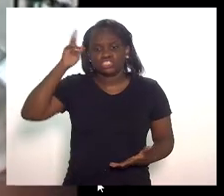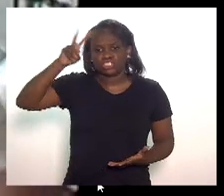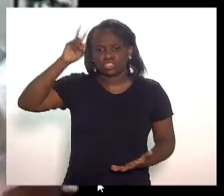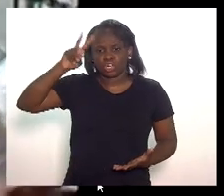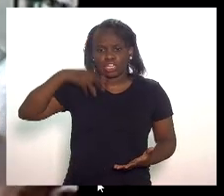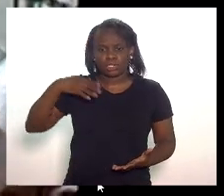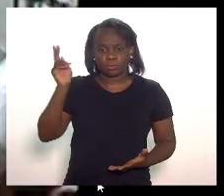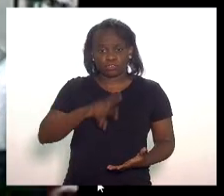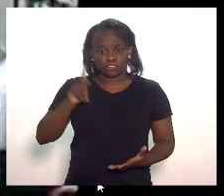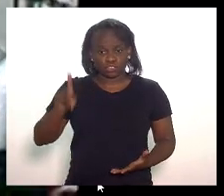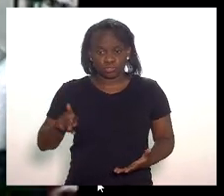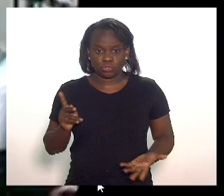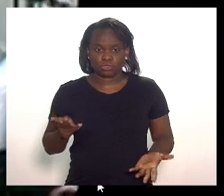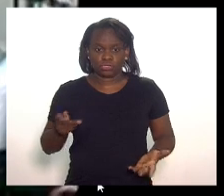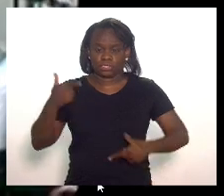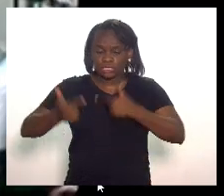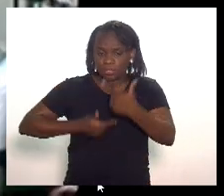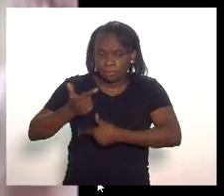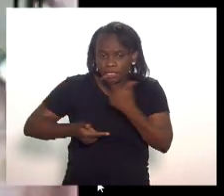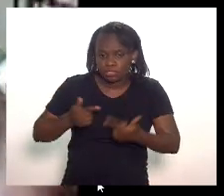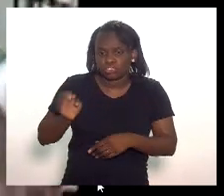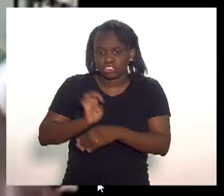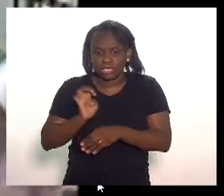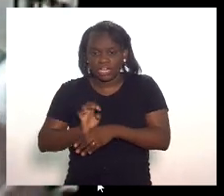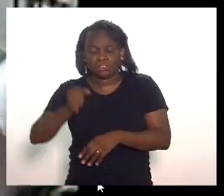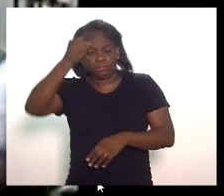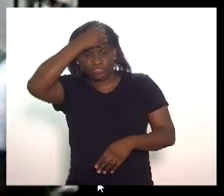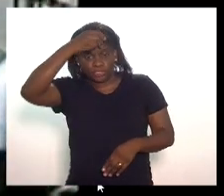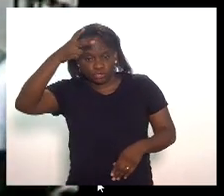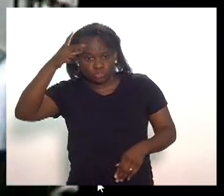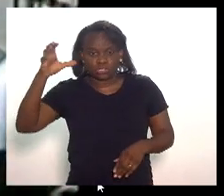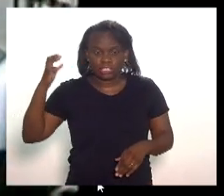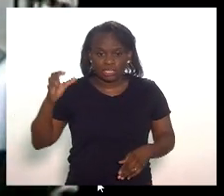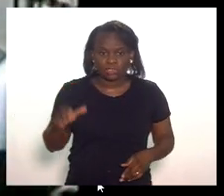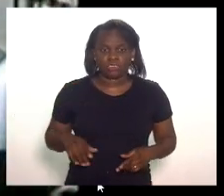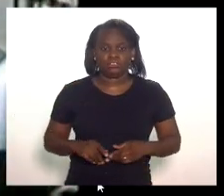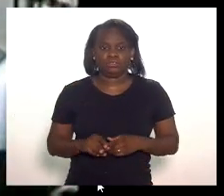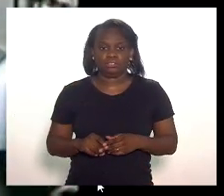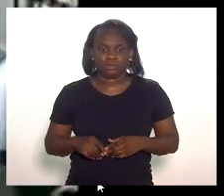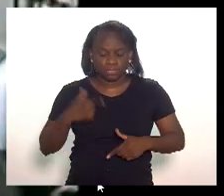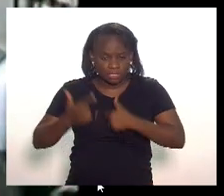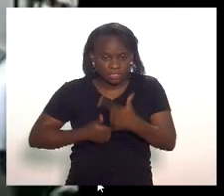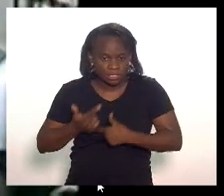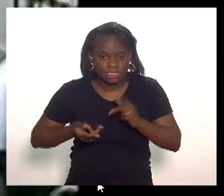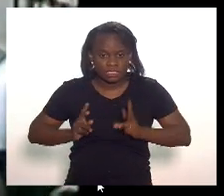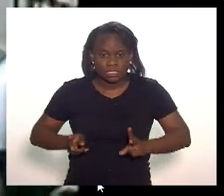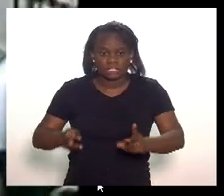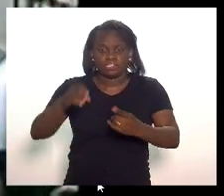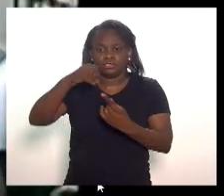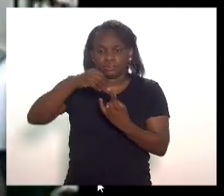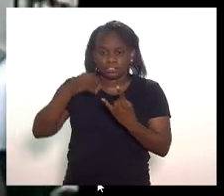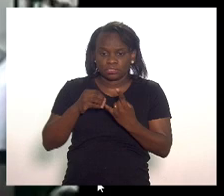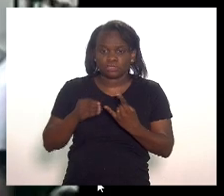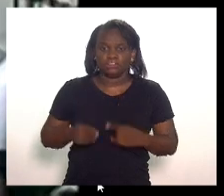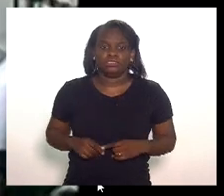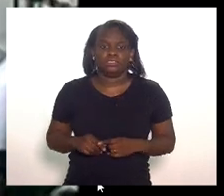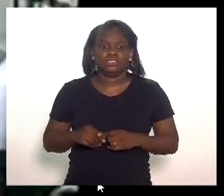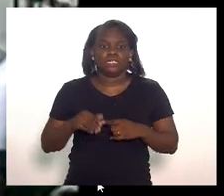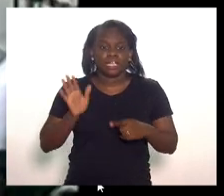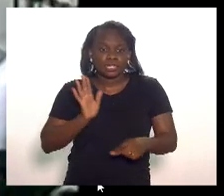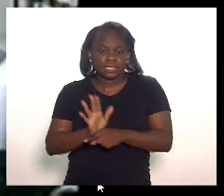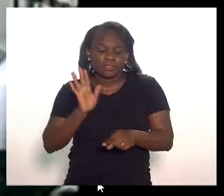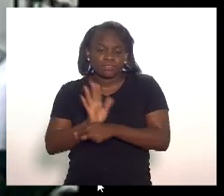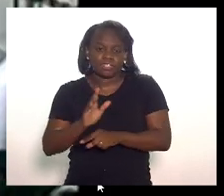como professor que trabalhei na rede estadual na rede municipal de Niterói que trabalha na fundação Oswaldo Cruz como quem